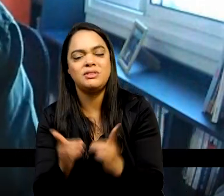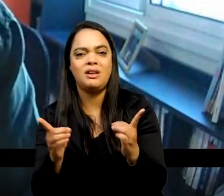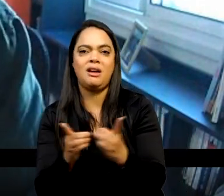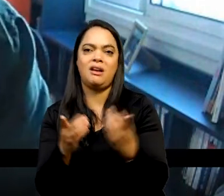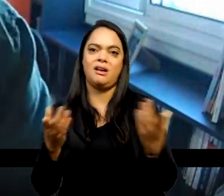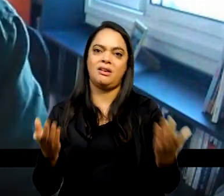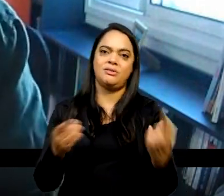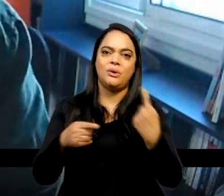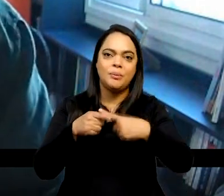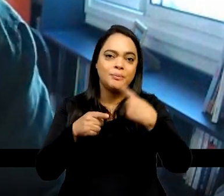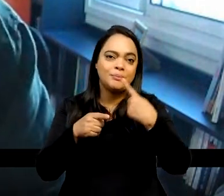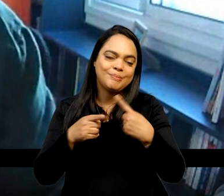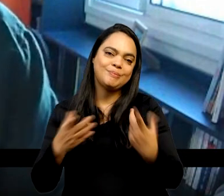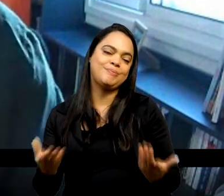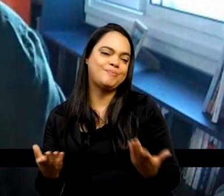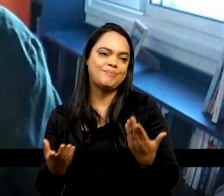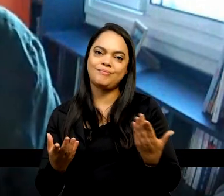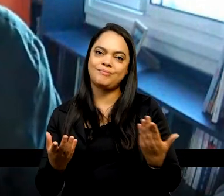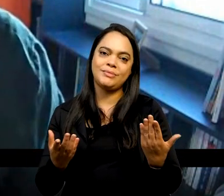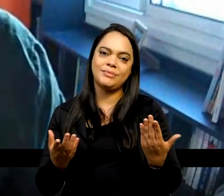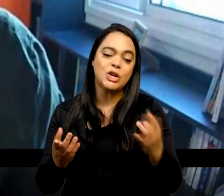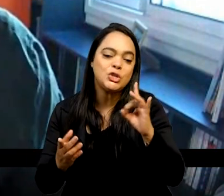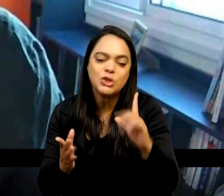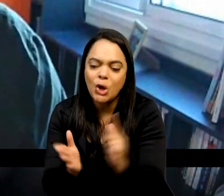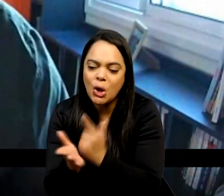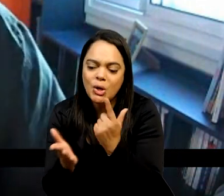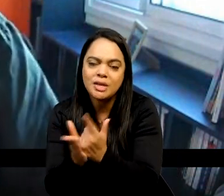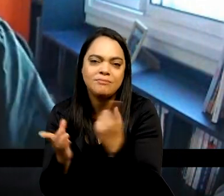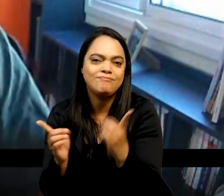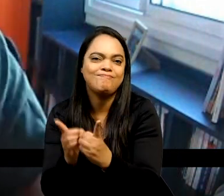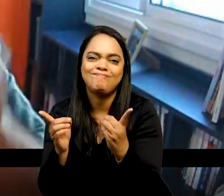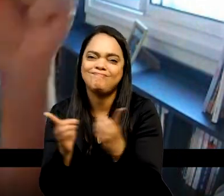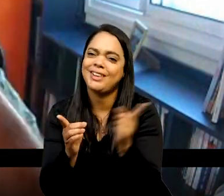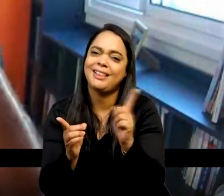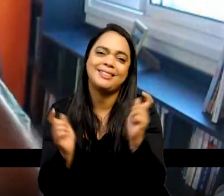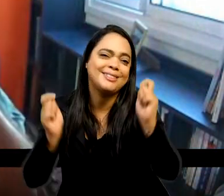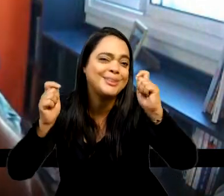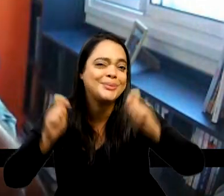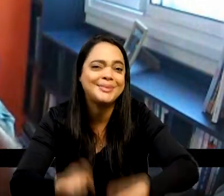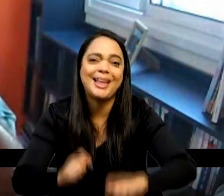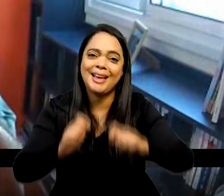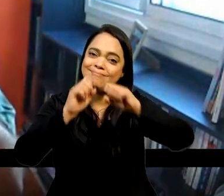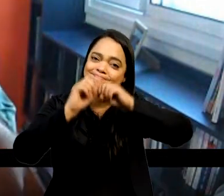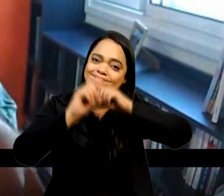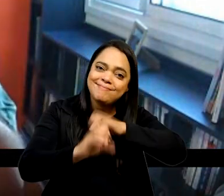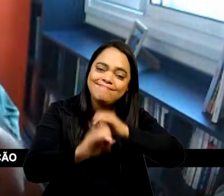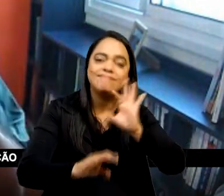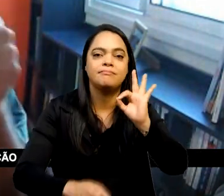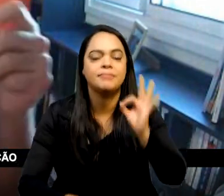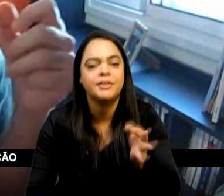material, é incapaz de corresponder. Então, eu diria, Adriana, para resumir aqui,